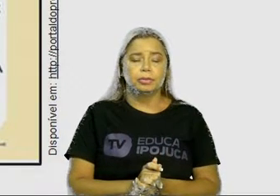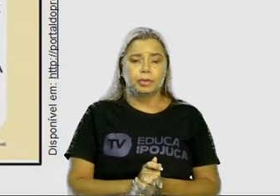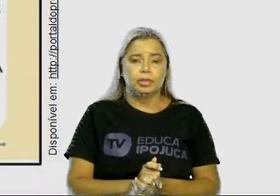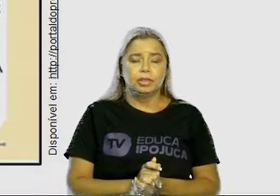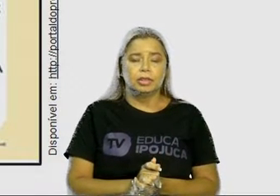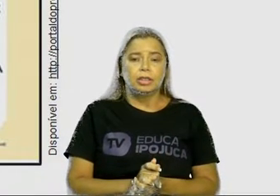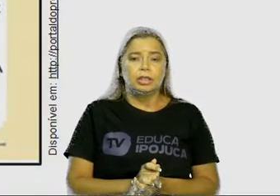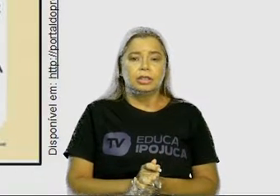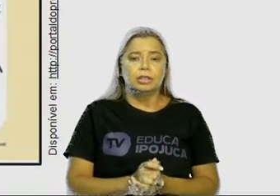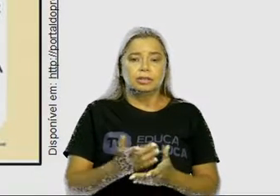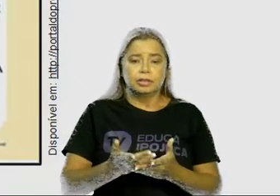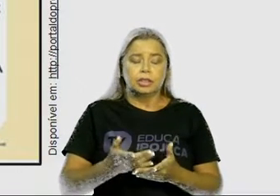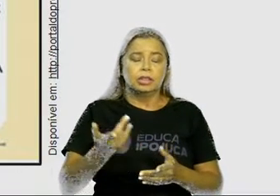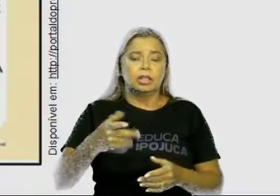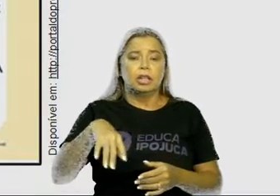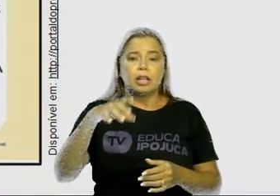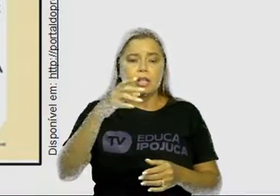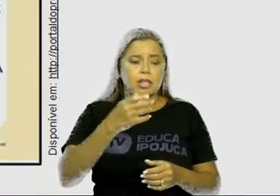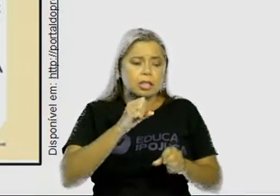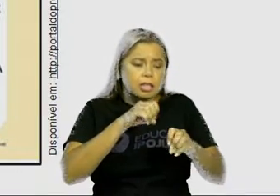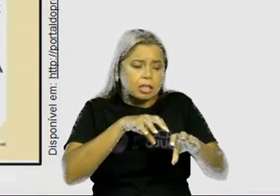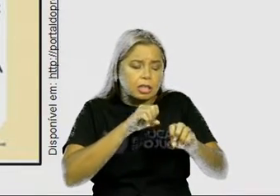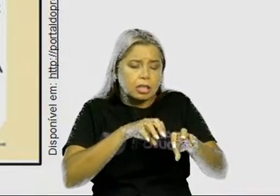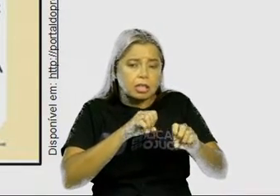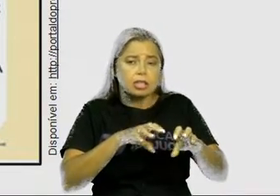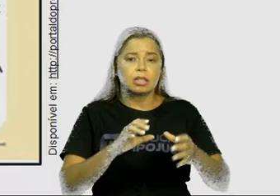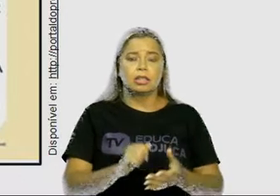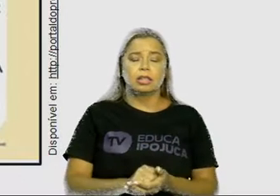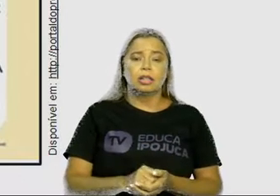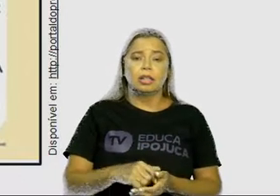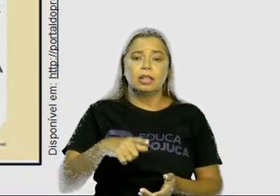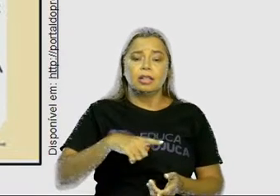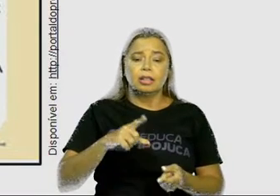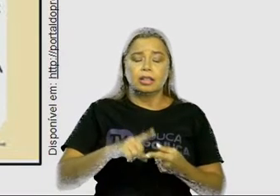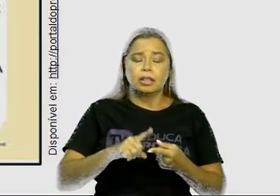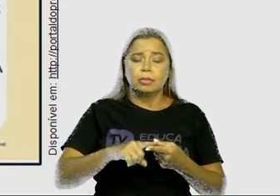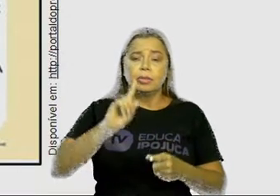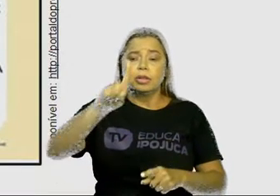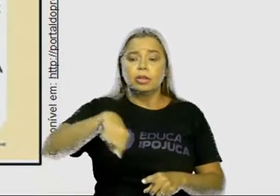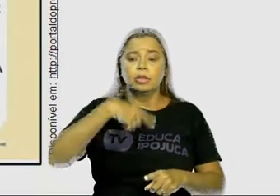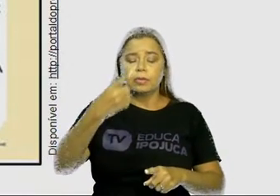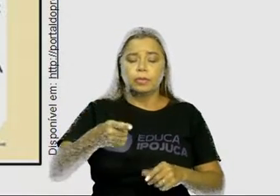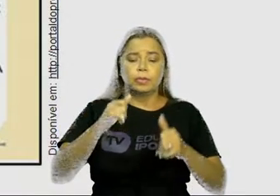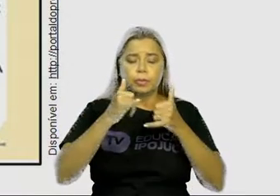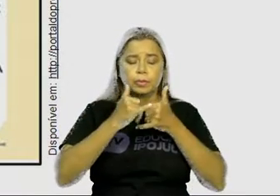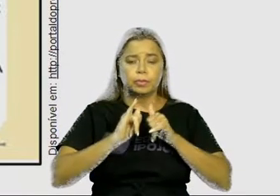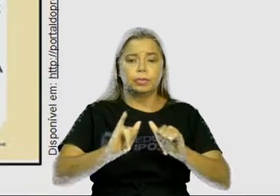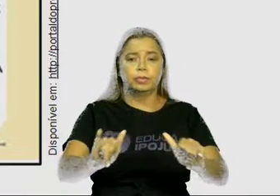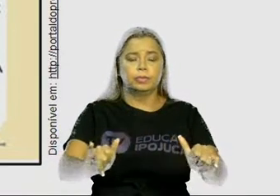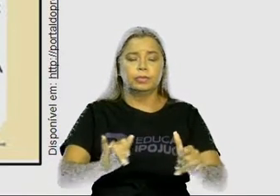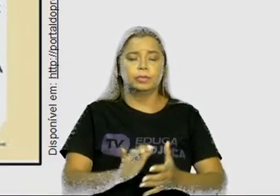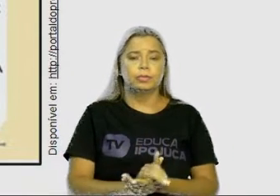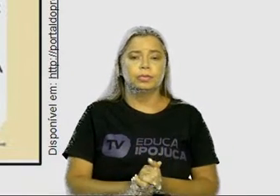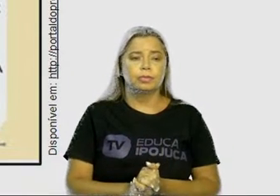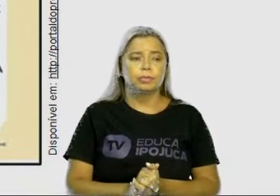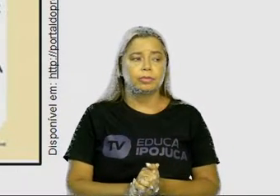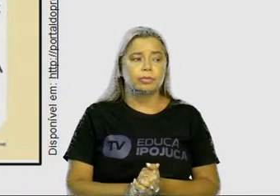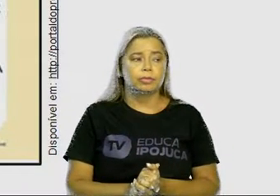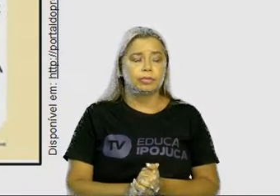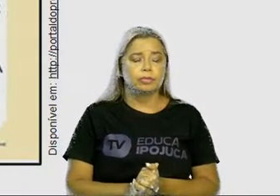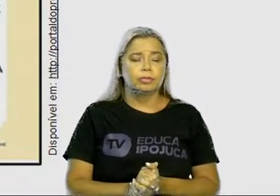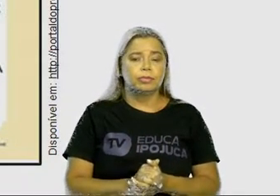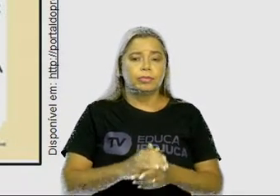educativa, temos propagandas e outras informações também. No caso aqui, eu tenho uma